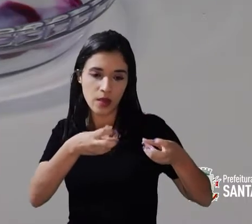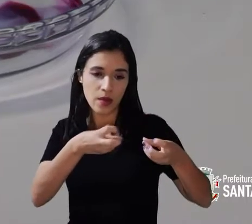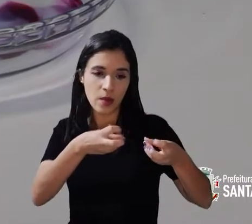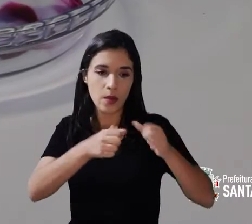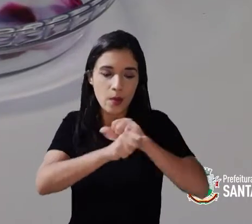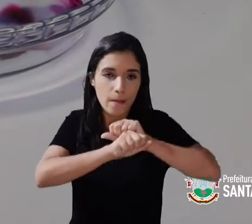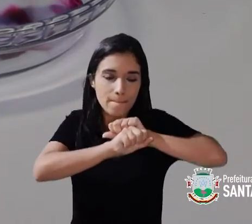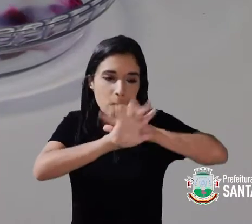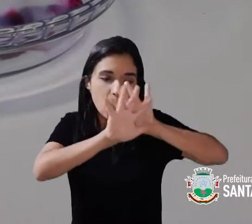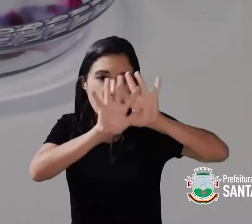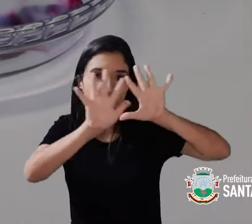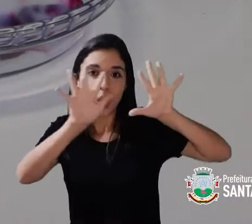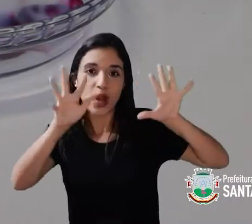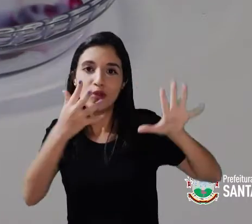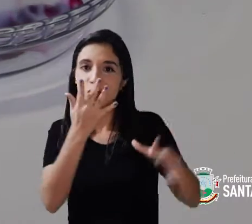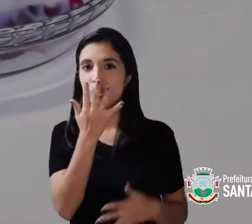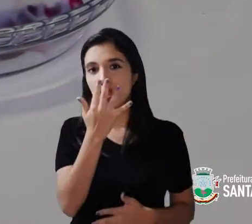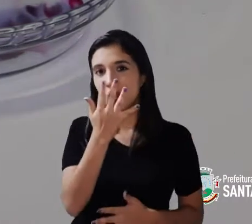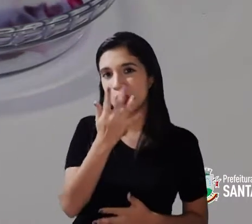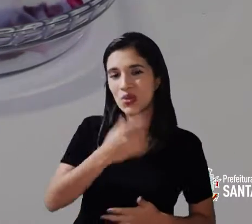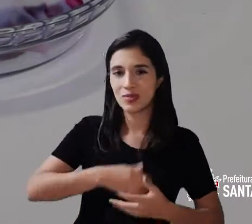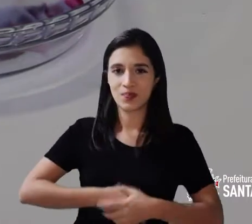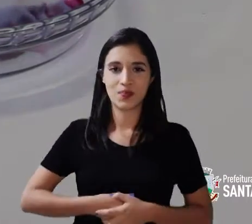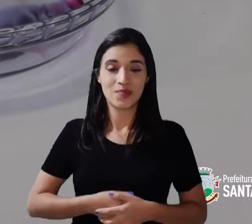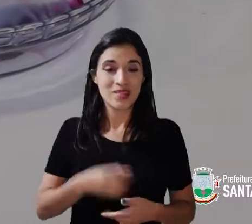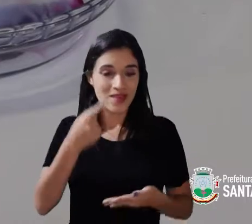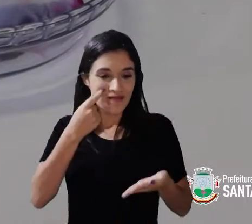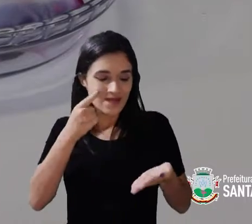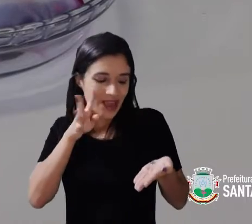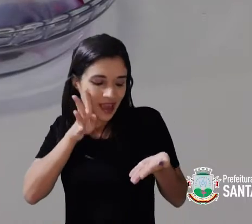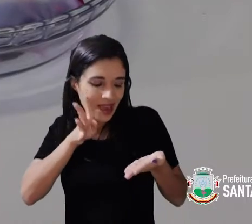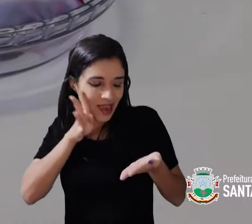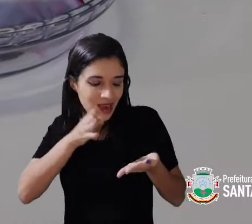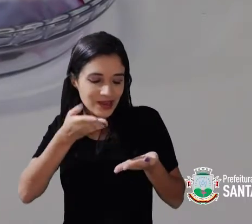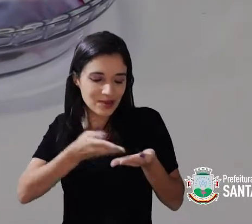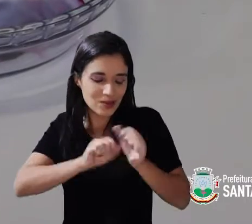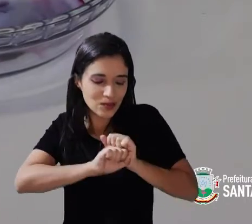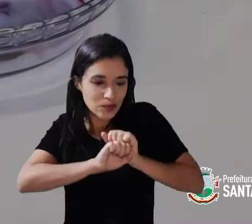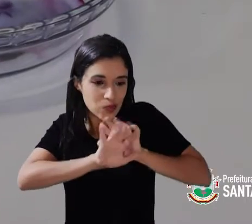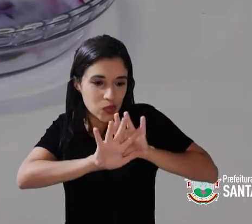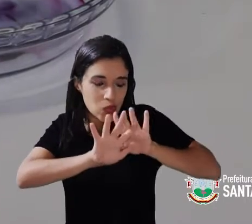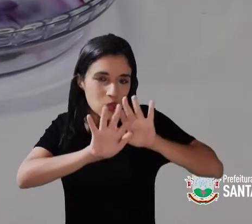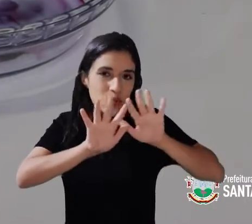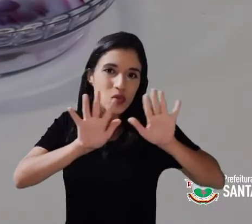de cores. Olhem que legal!